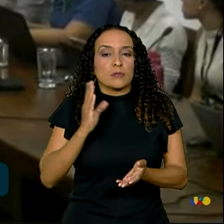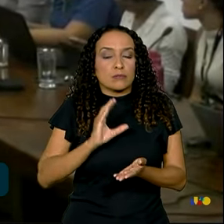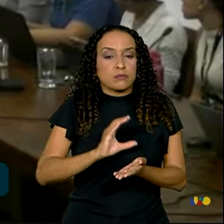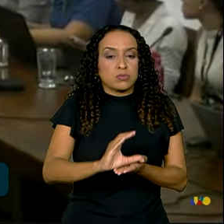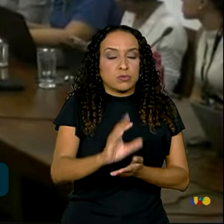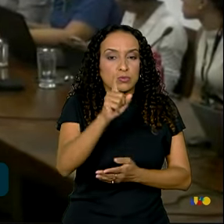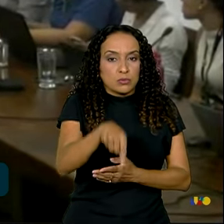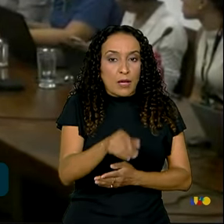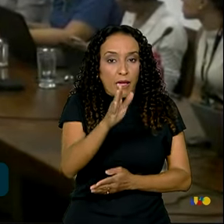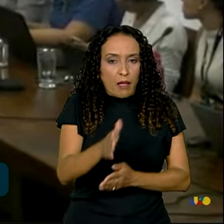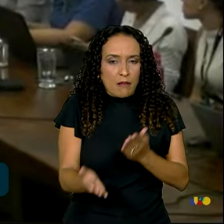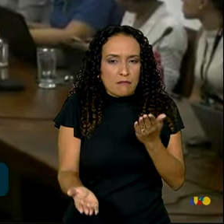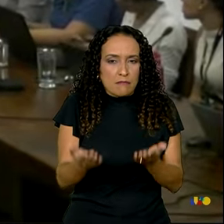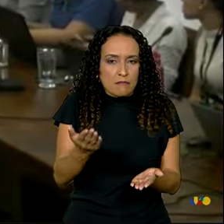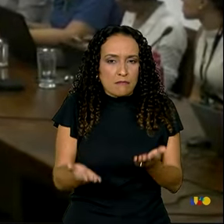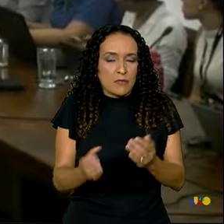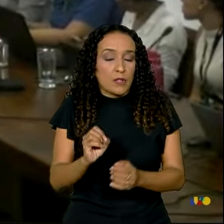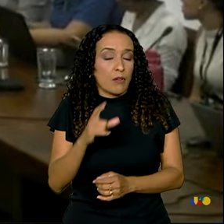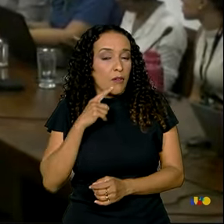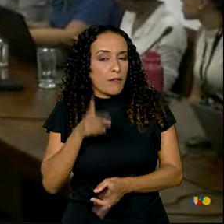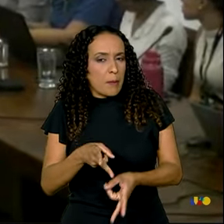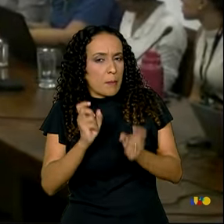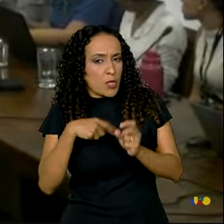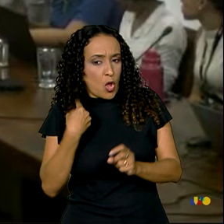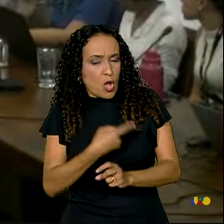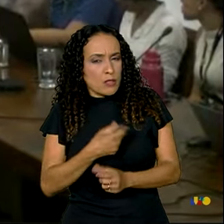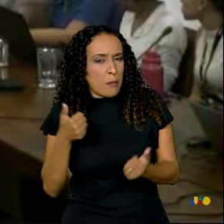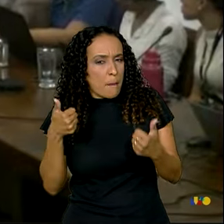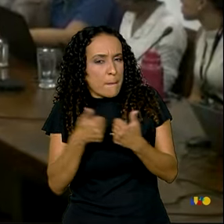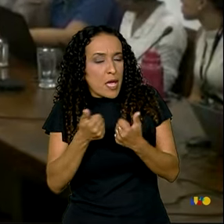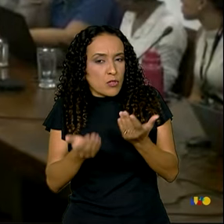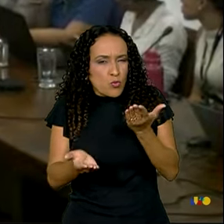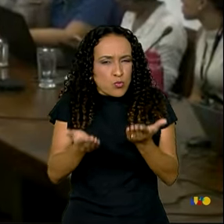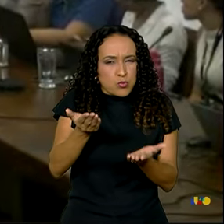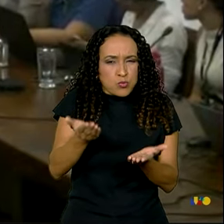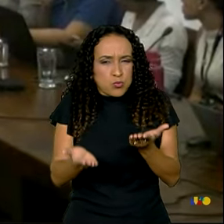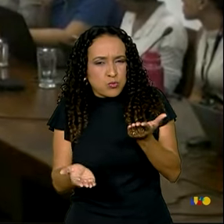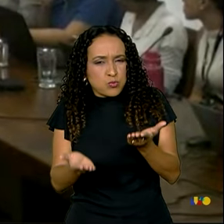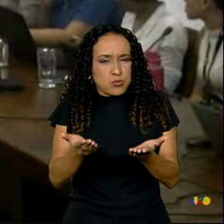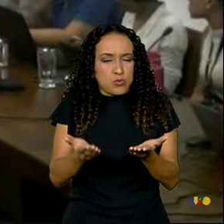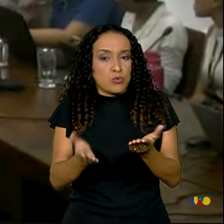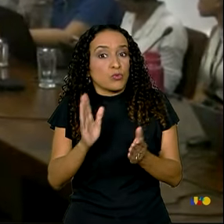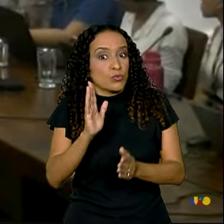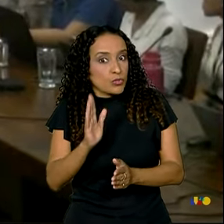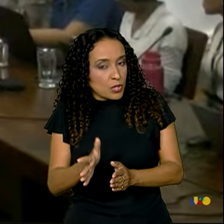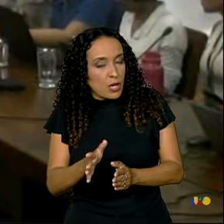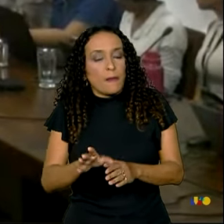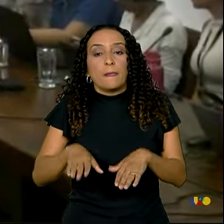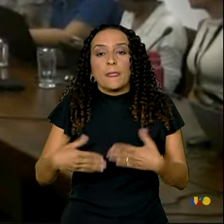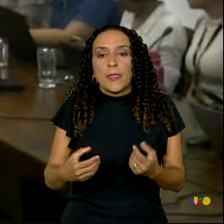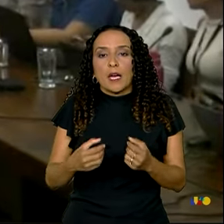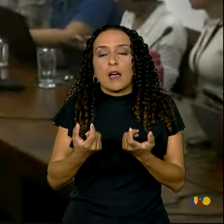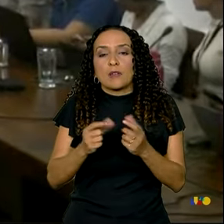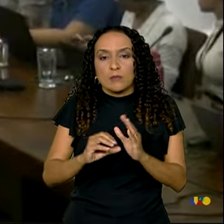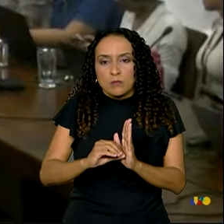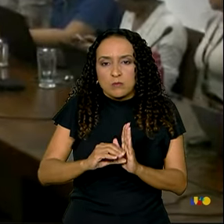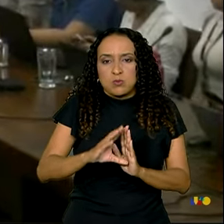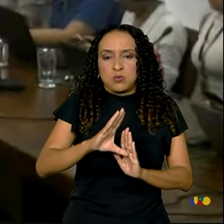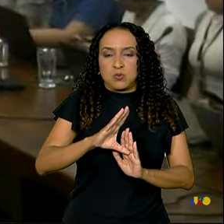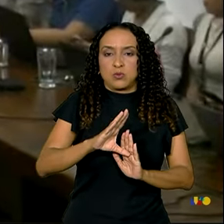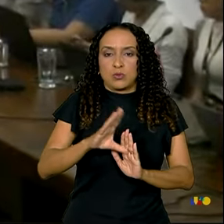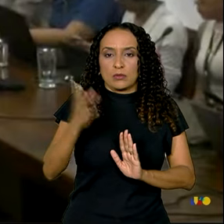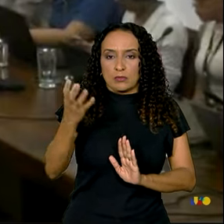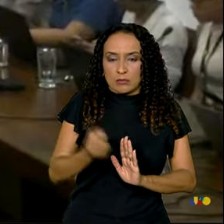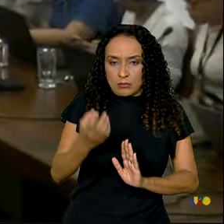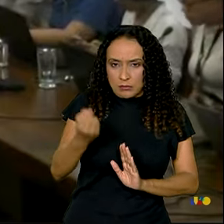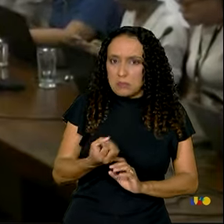é um equilíbrio. Então, quando você vê, nós estamos muito próximos ao equilíbrio. Então, o volume de receitas está